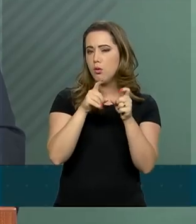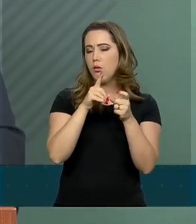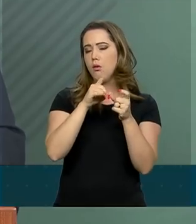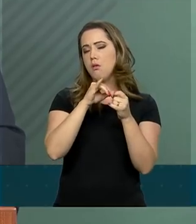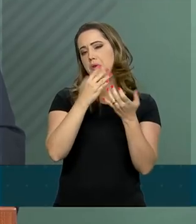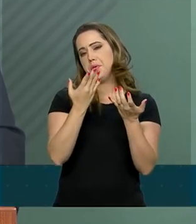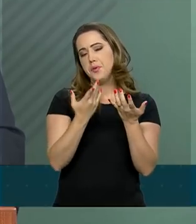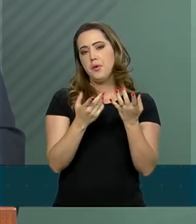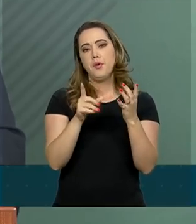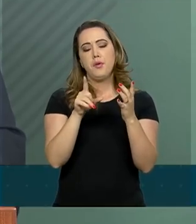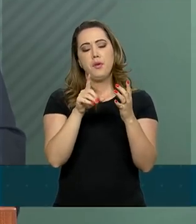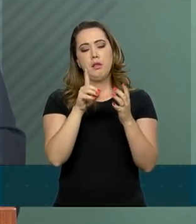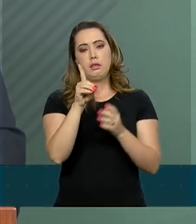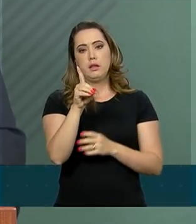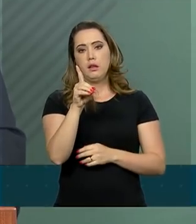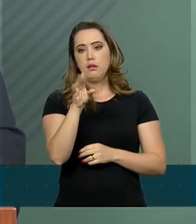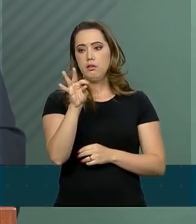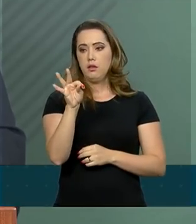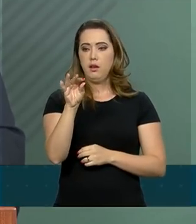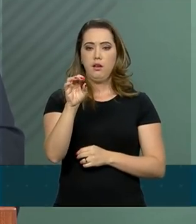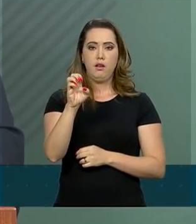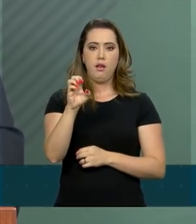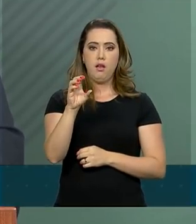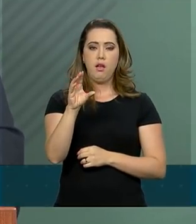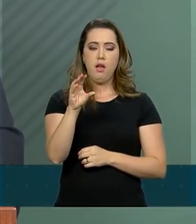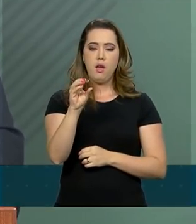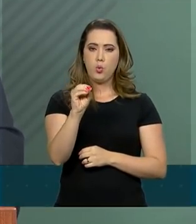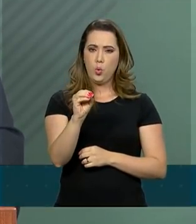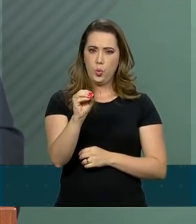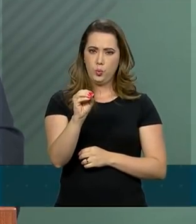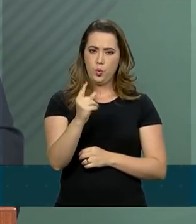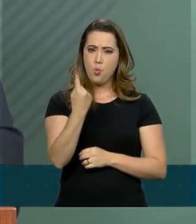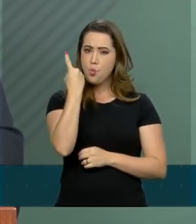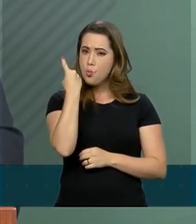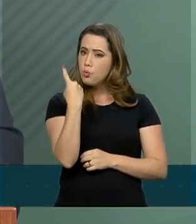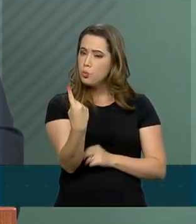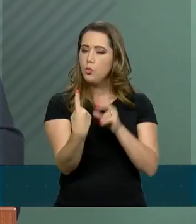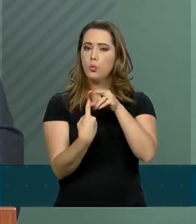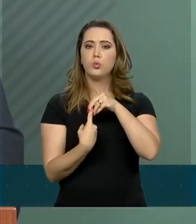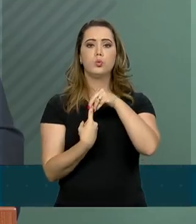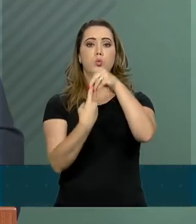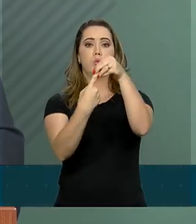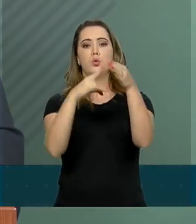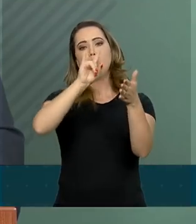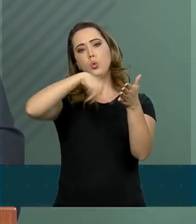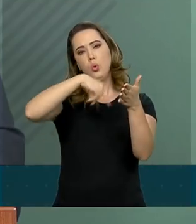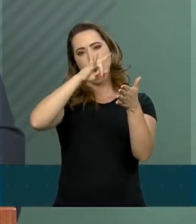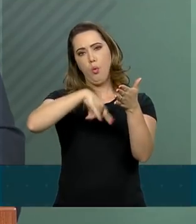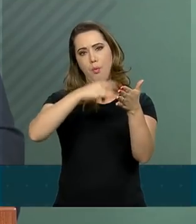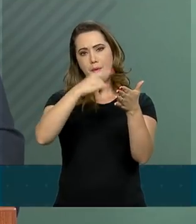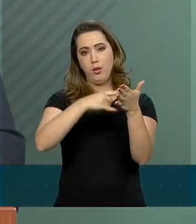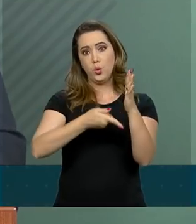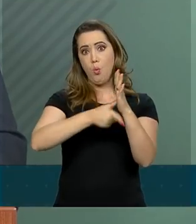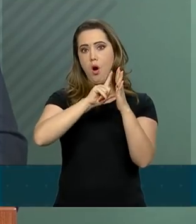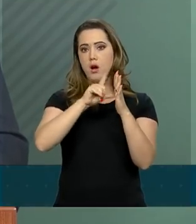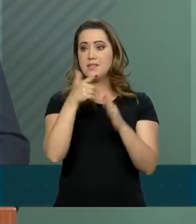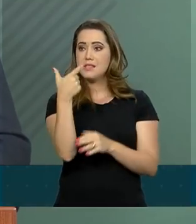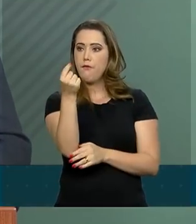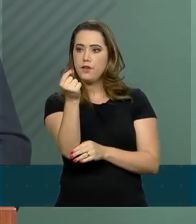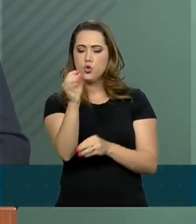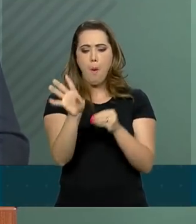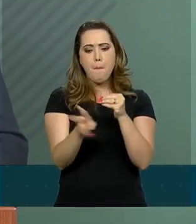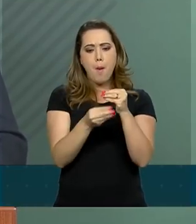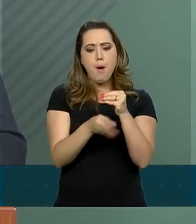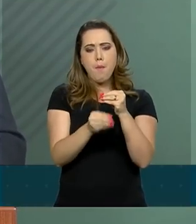DT-ECO, que visa unificar cerca de 20 documentos que atualmente